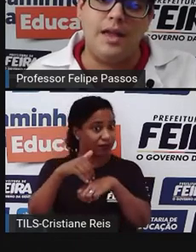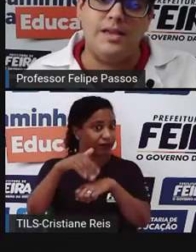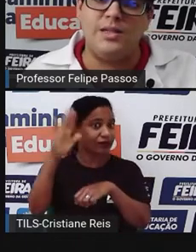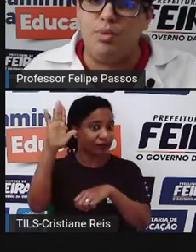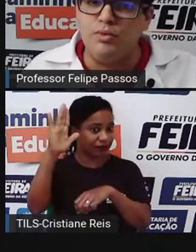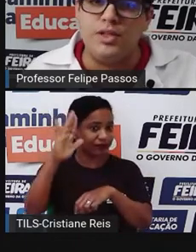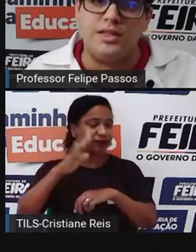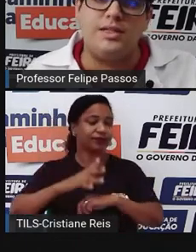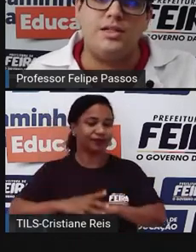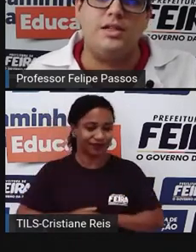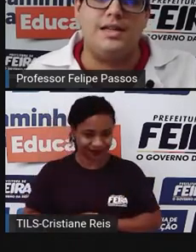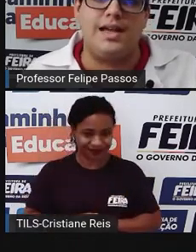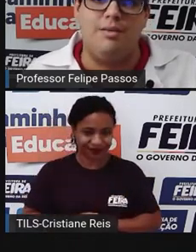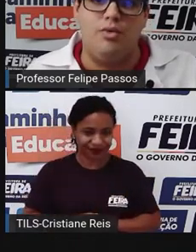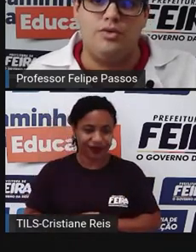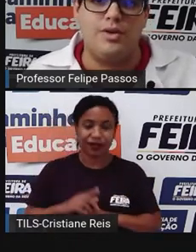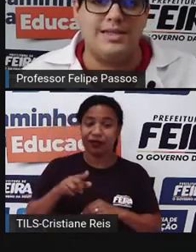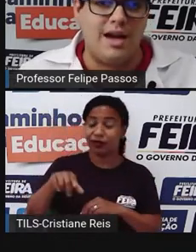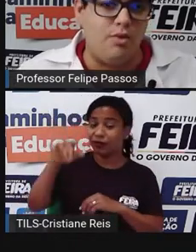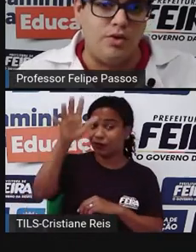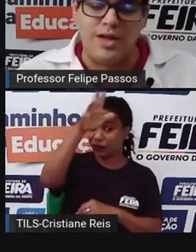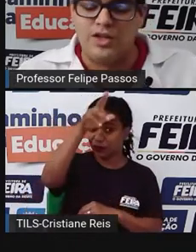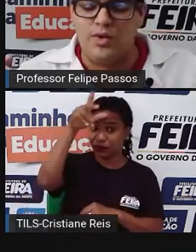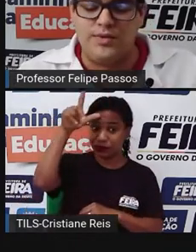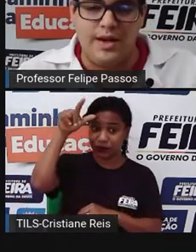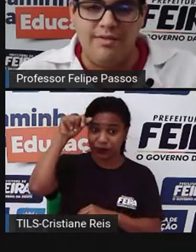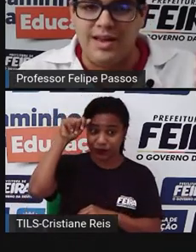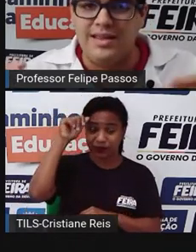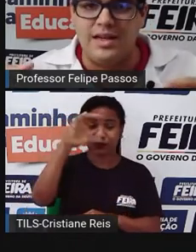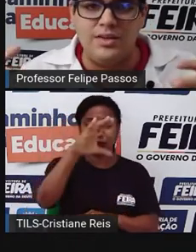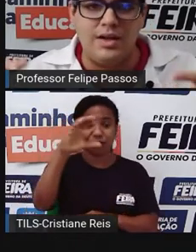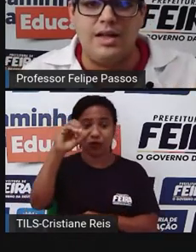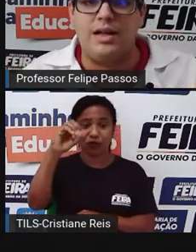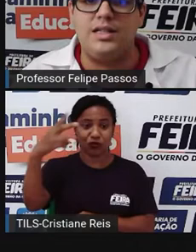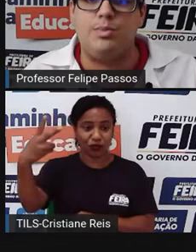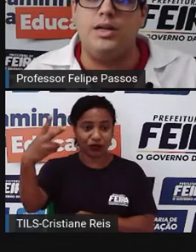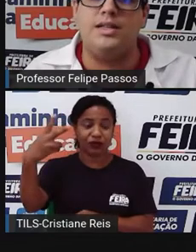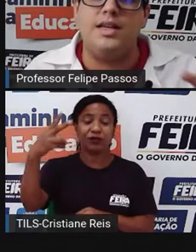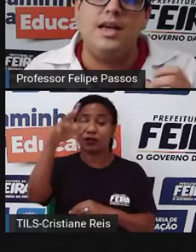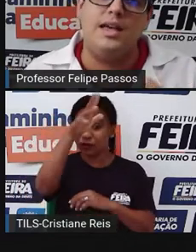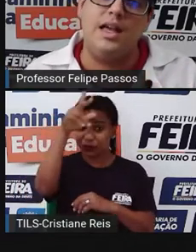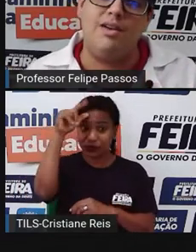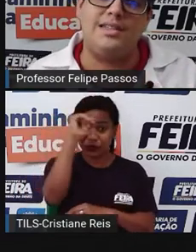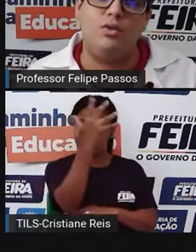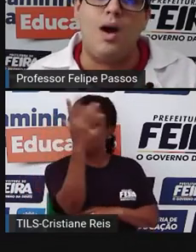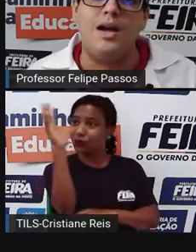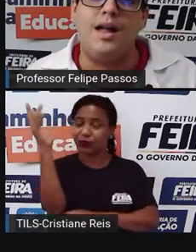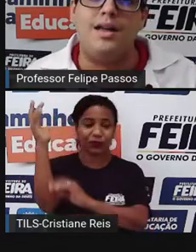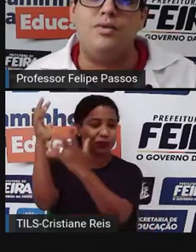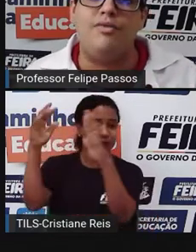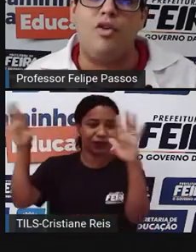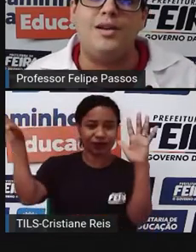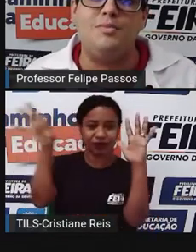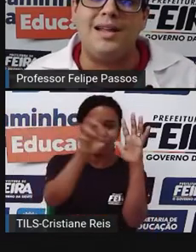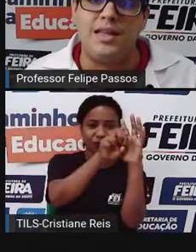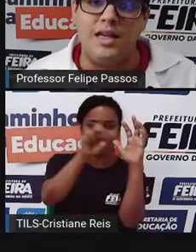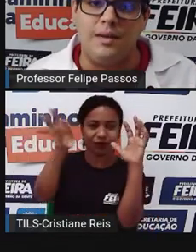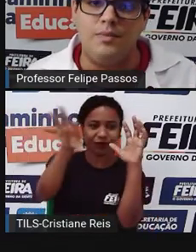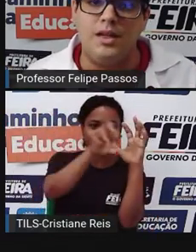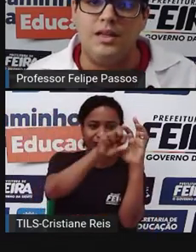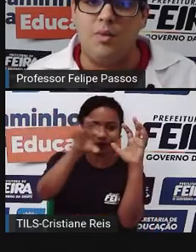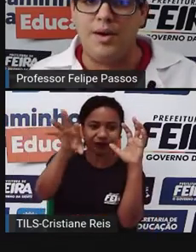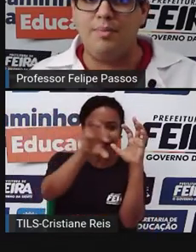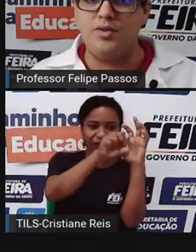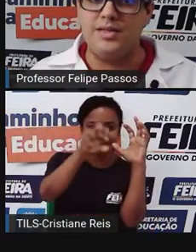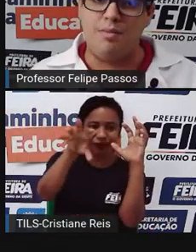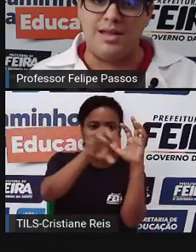esponjas de gás carbônico. O gás carbônico da atmosfera vai entrando ali naquelas plantas e ele vai sendo guardado na forma de madeira.